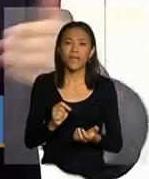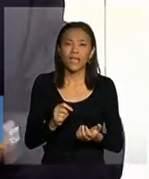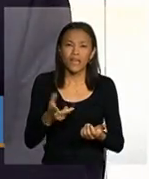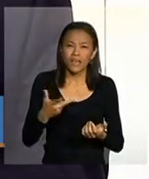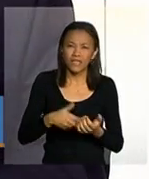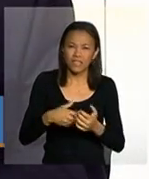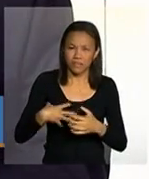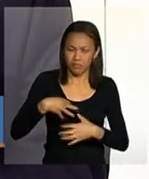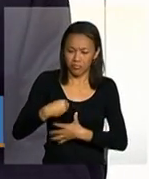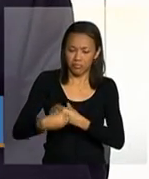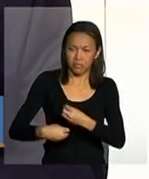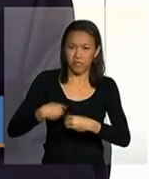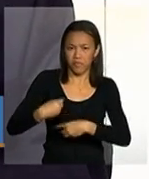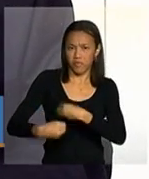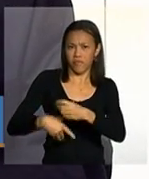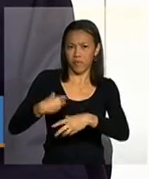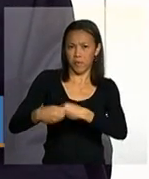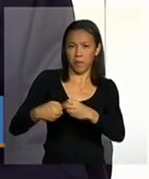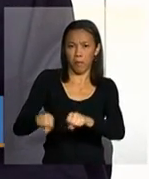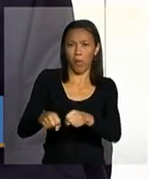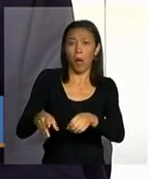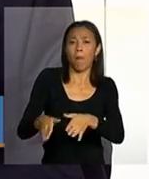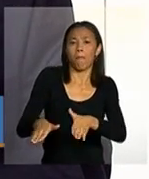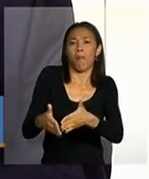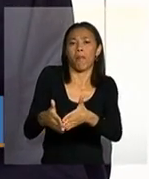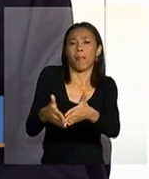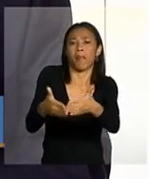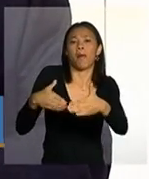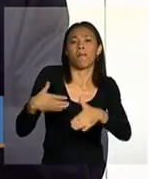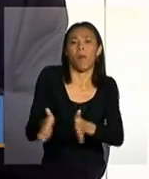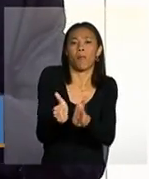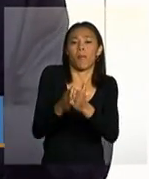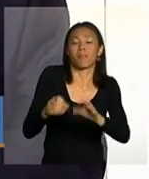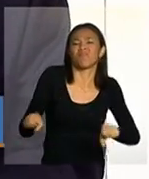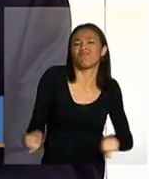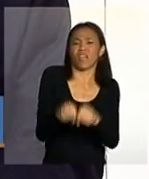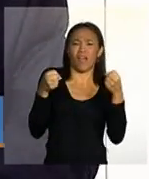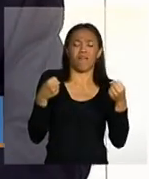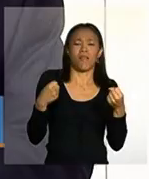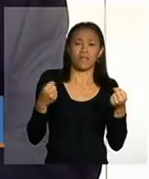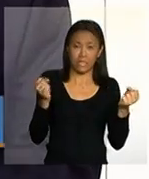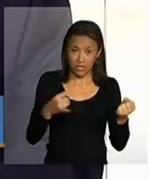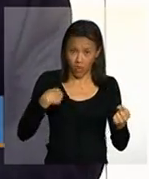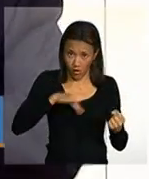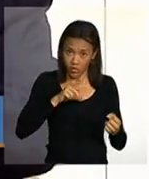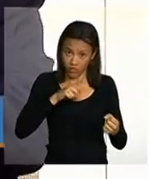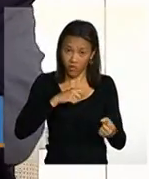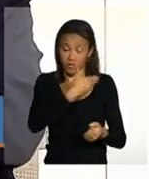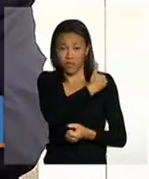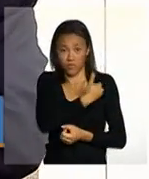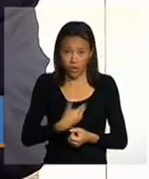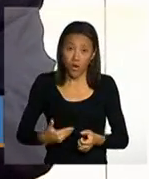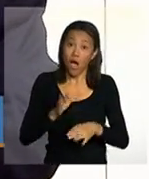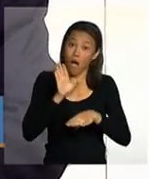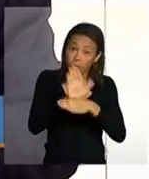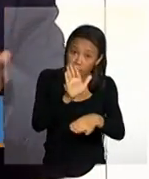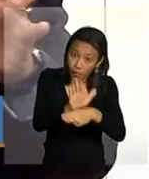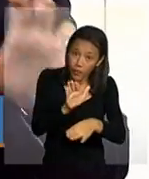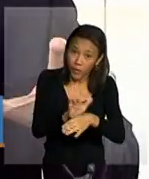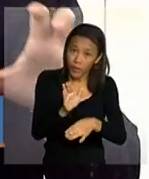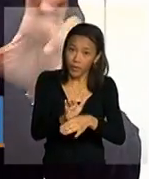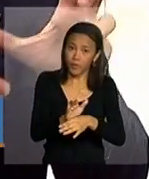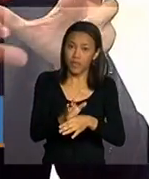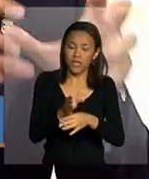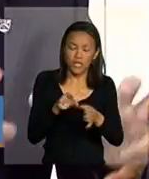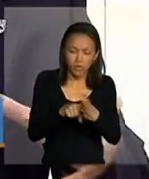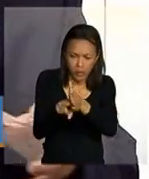intergeracional da pobreza e isso faz uma diferença muito grande se a gente tiver as condições o apoio e a portaria está expressando isso ou seja maior